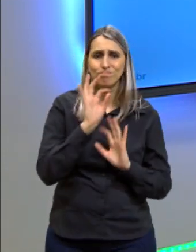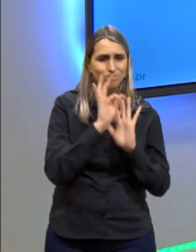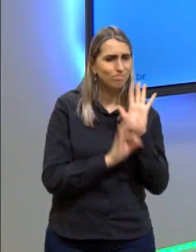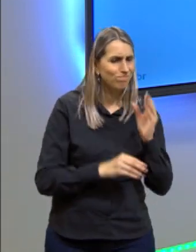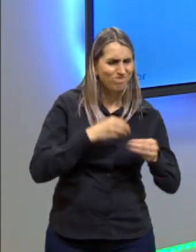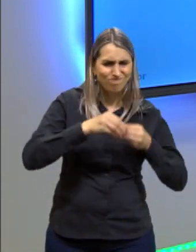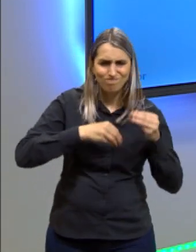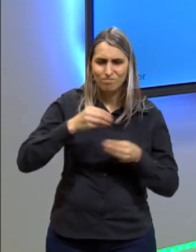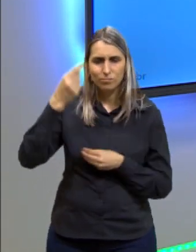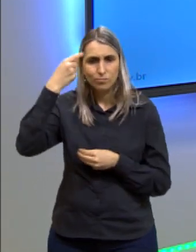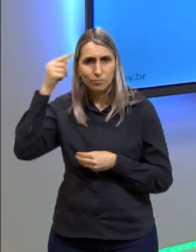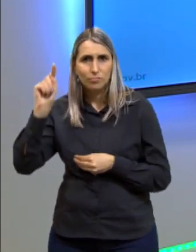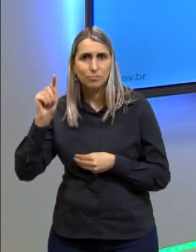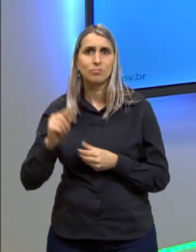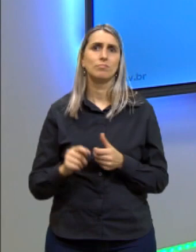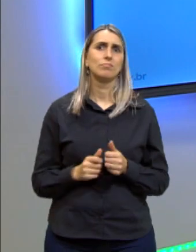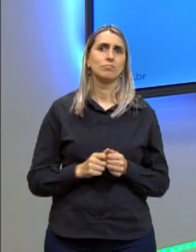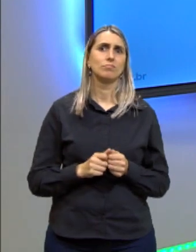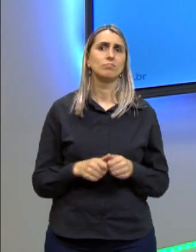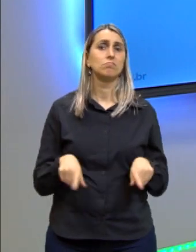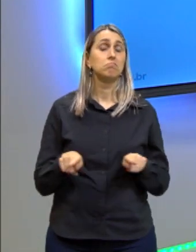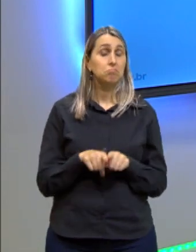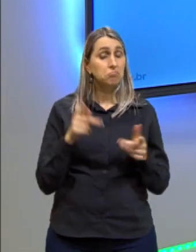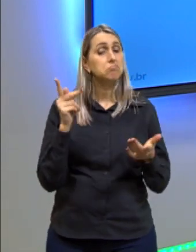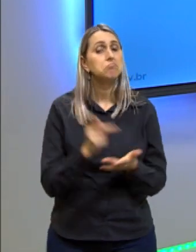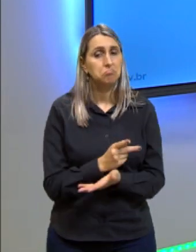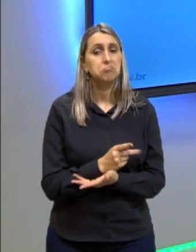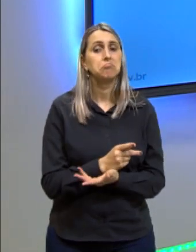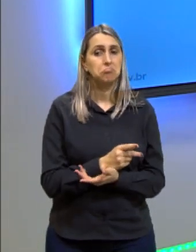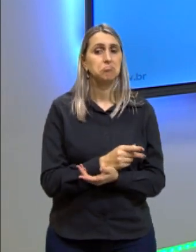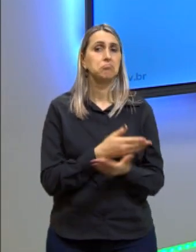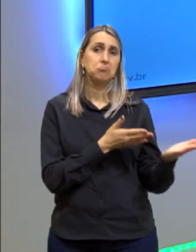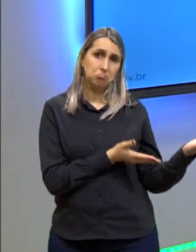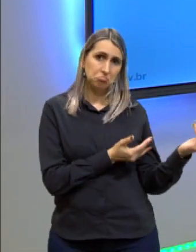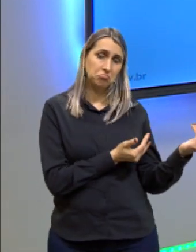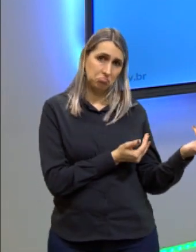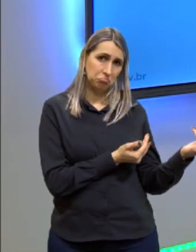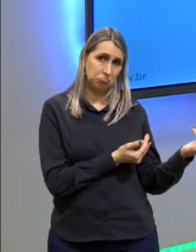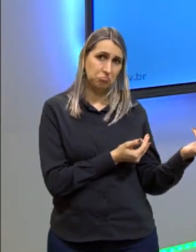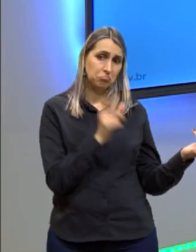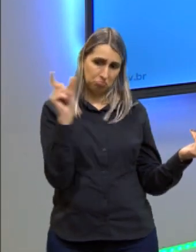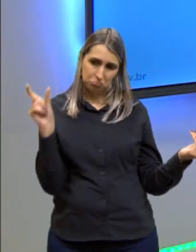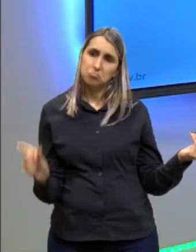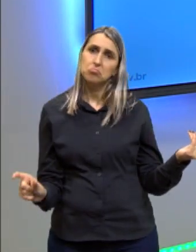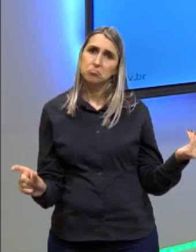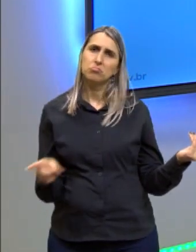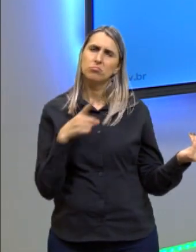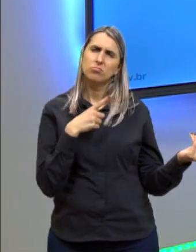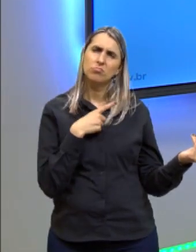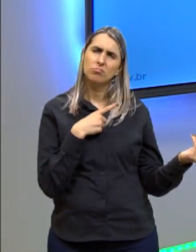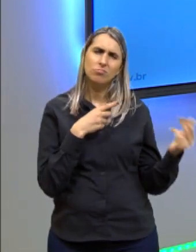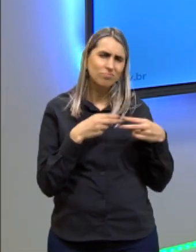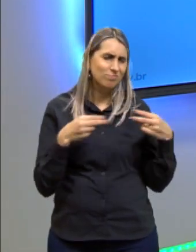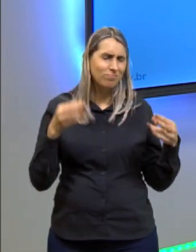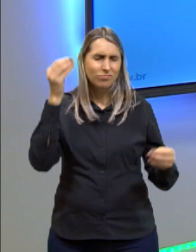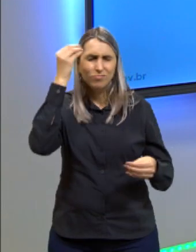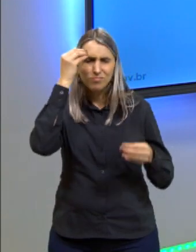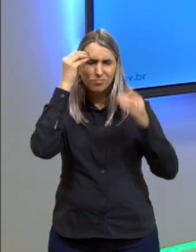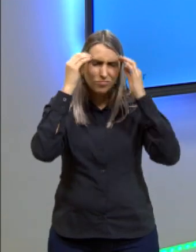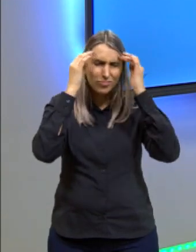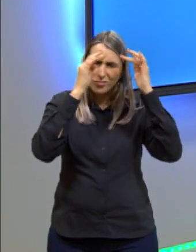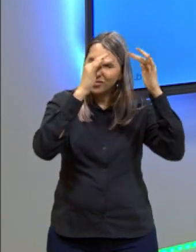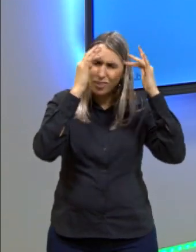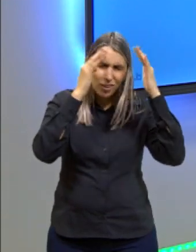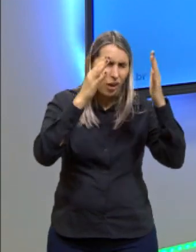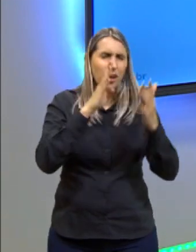misturar muita ideia, e isso acontece muito com os adolescentes e com jovens, porque tem muita coisa na cabeça, assistiu